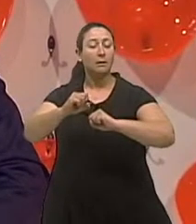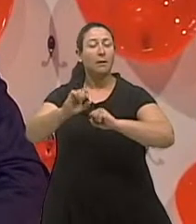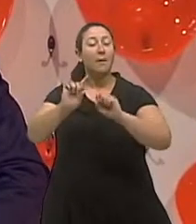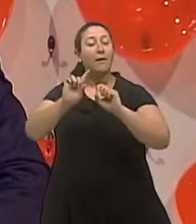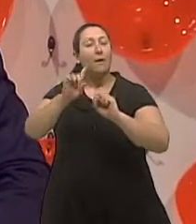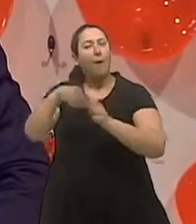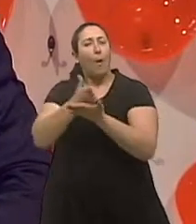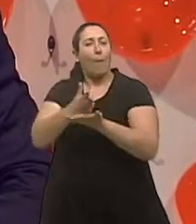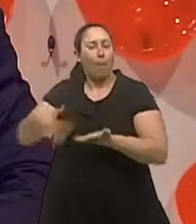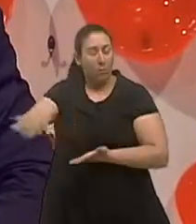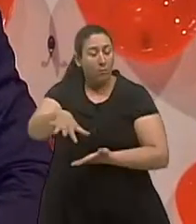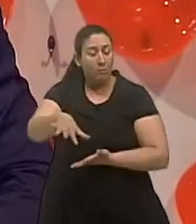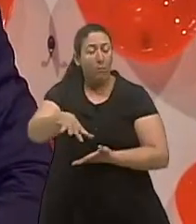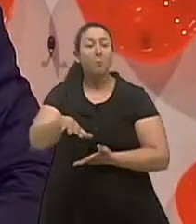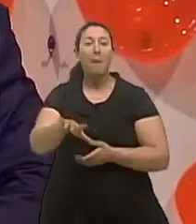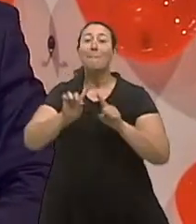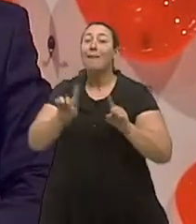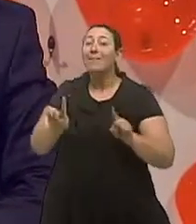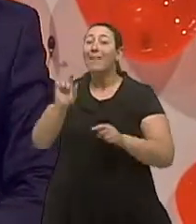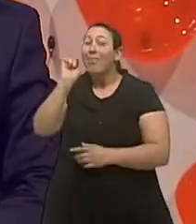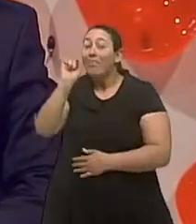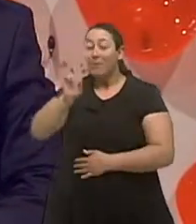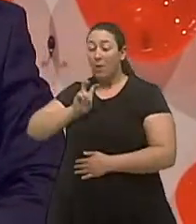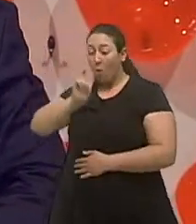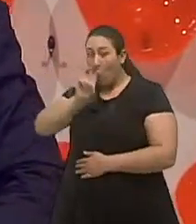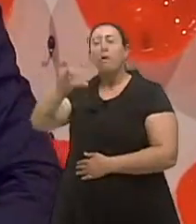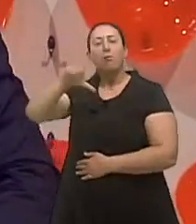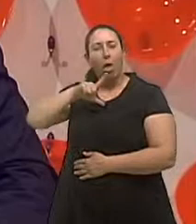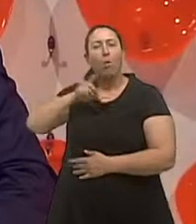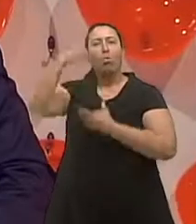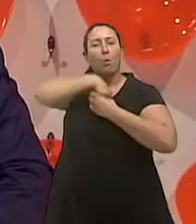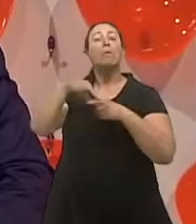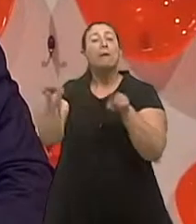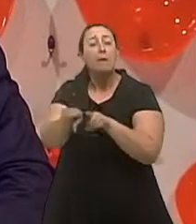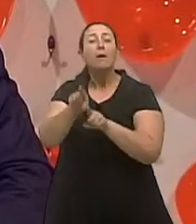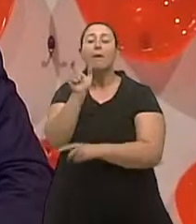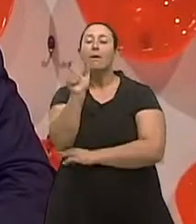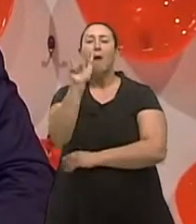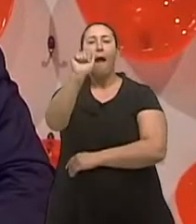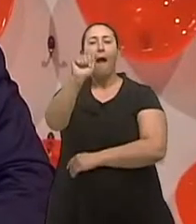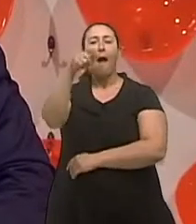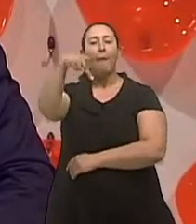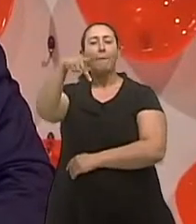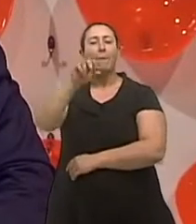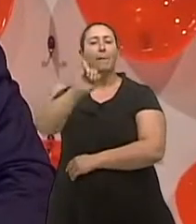Frequentemente, quem tem ronco também tem apneia. Apneia, sim, que são aquelas pausas respiratórias. Ah, ok. E